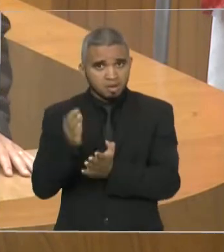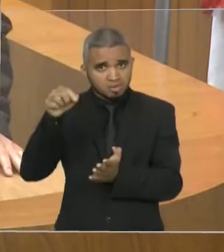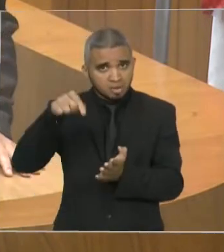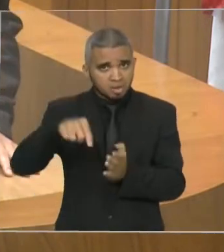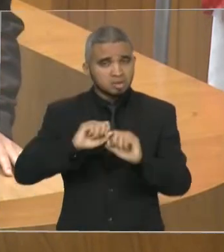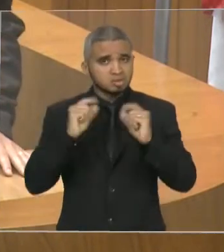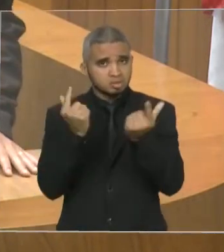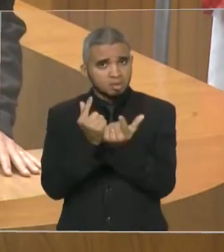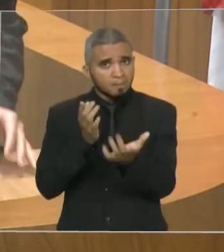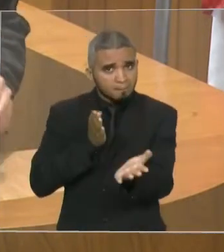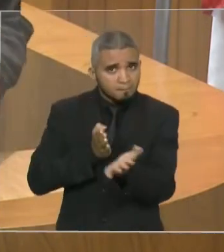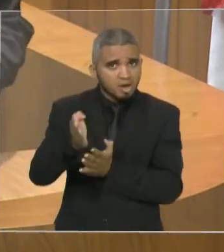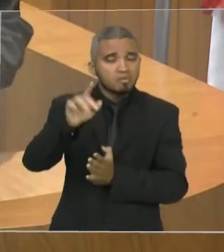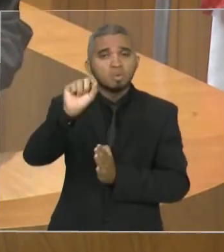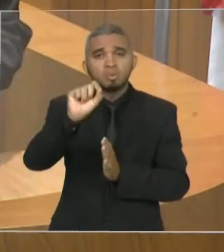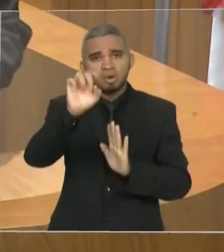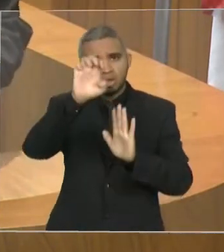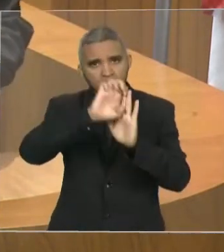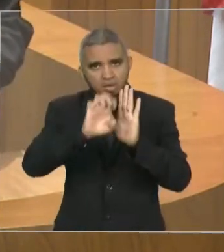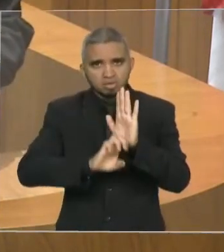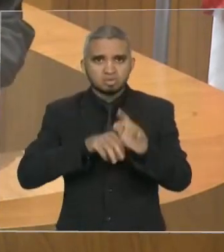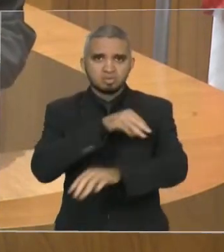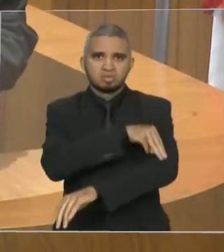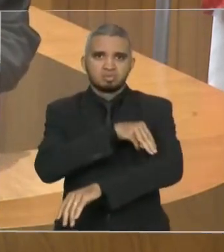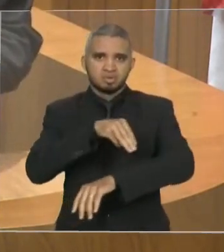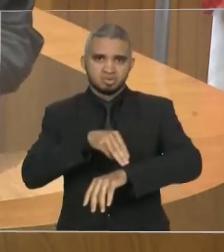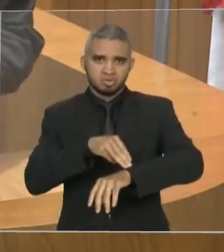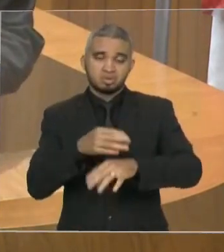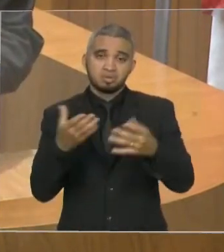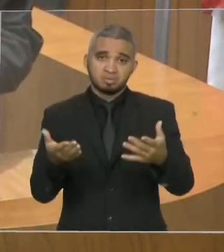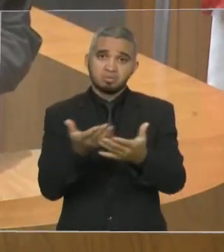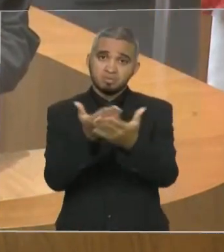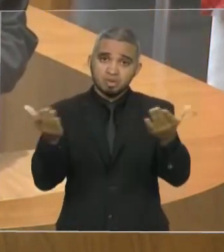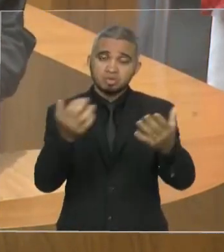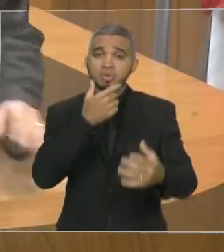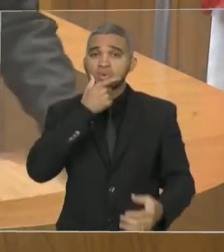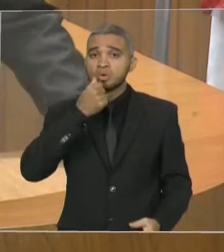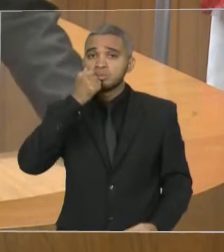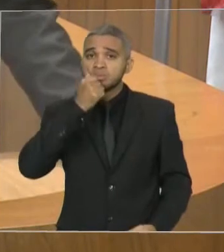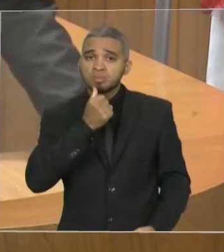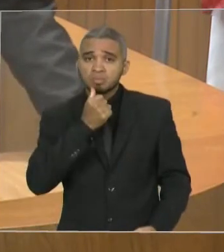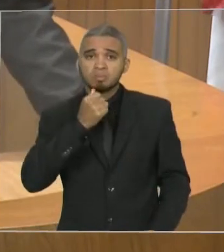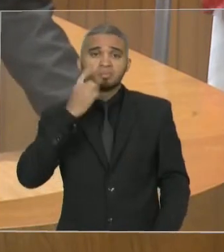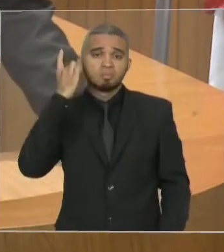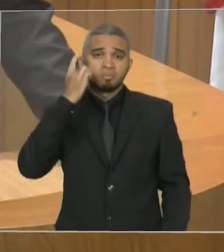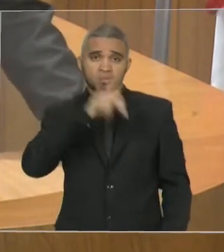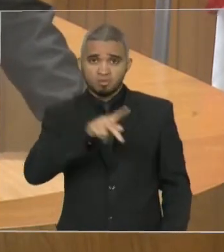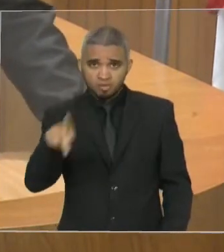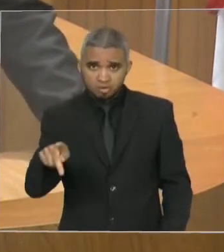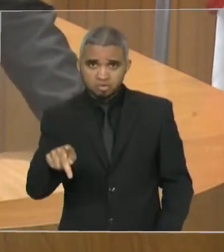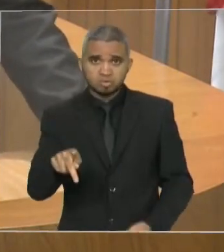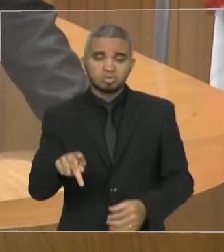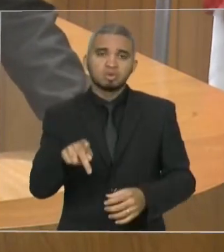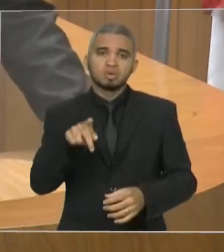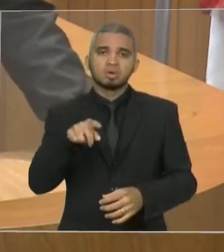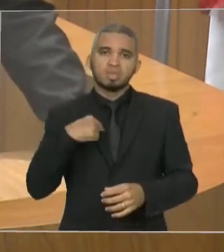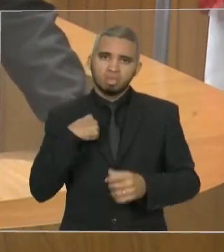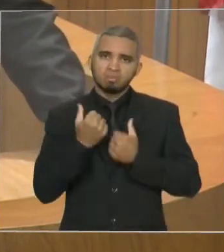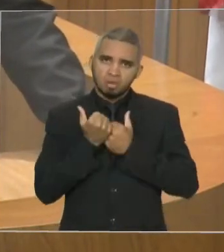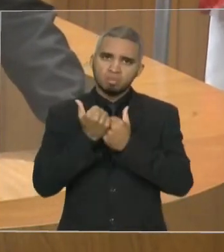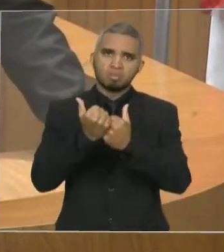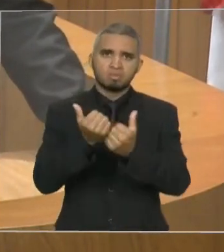que é o Estatuto do Magistério. Portanto, senhoras professoras e senhores professores, contem com o nosso apoio.